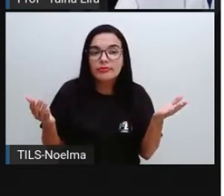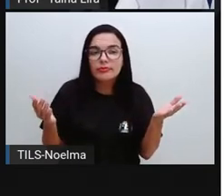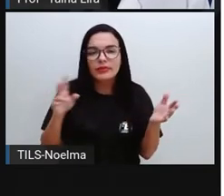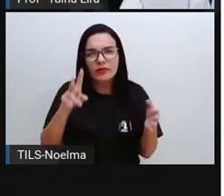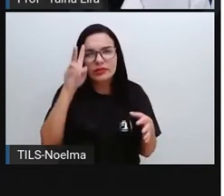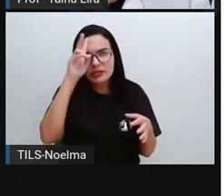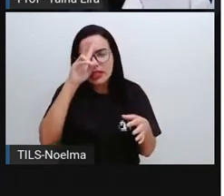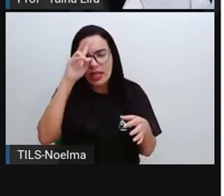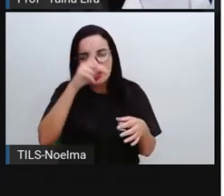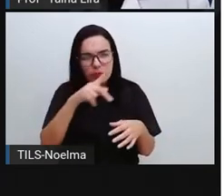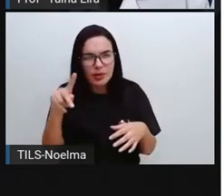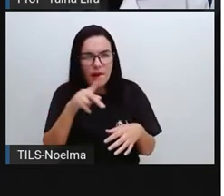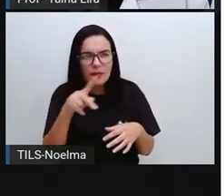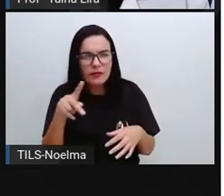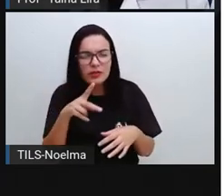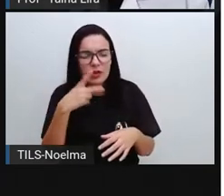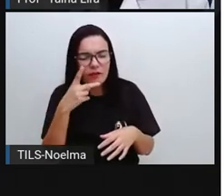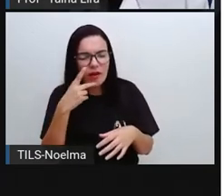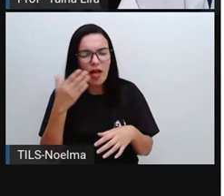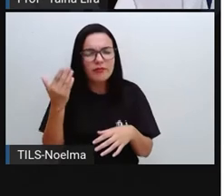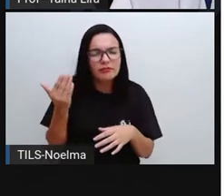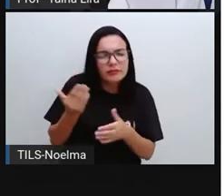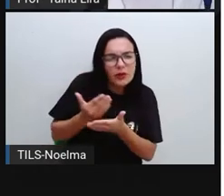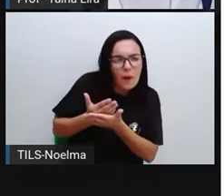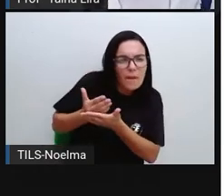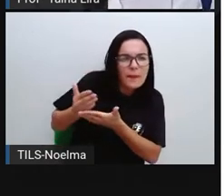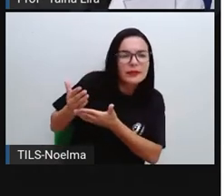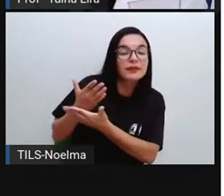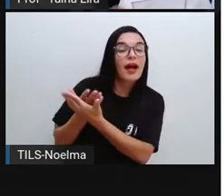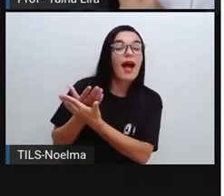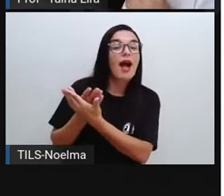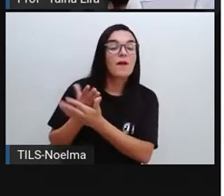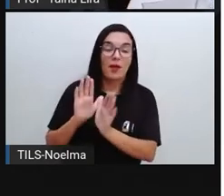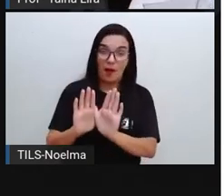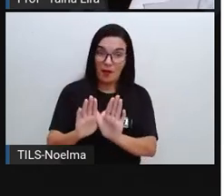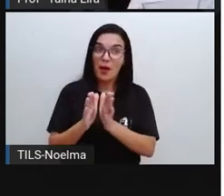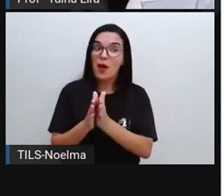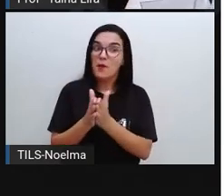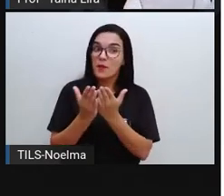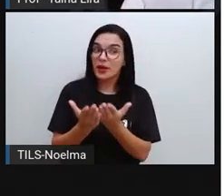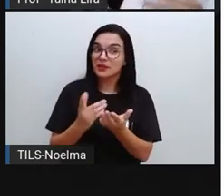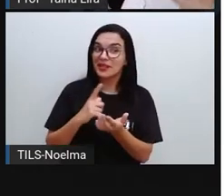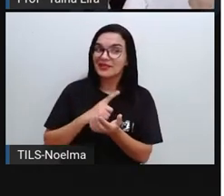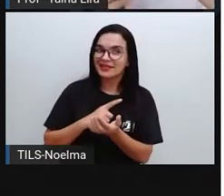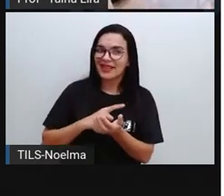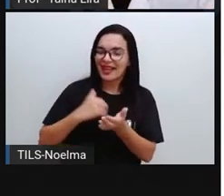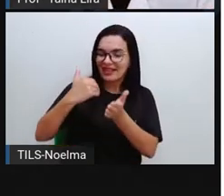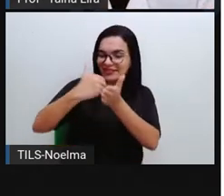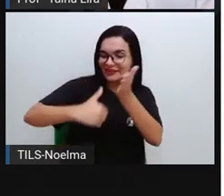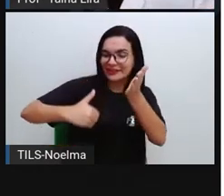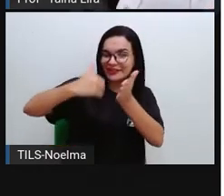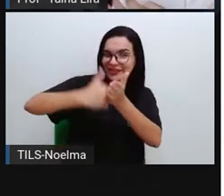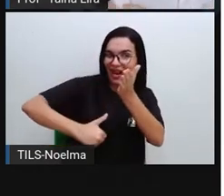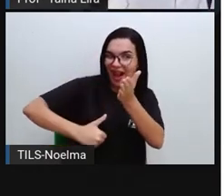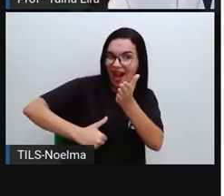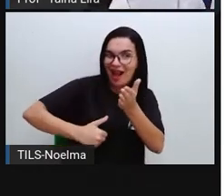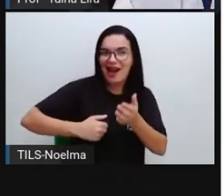Lembra que a Pró falou lá no início, que quando a gente tem ali, né, retirar,